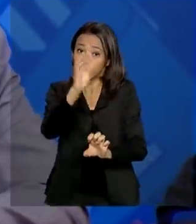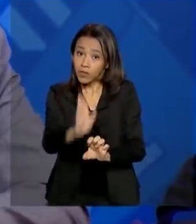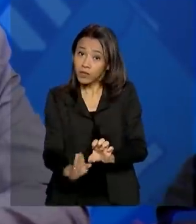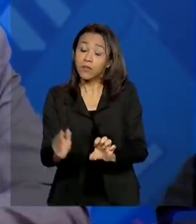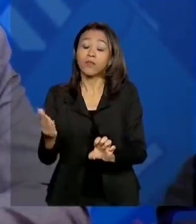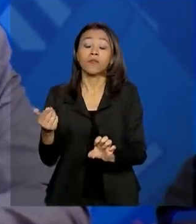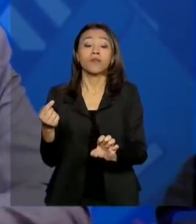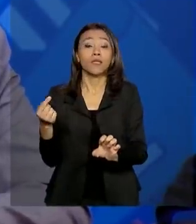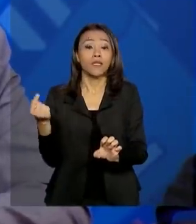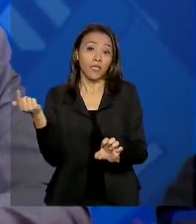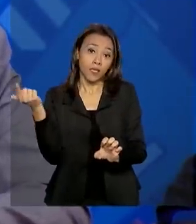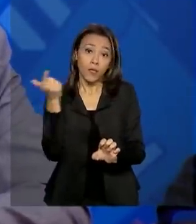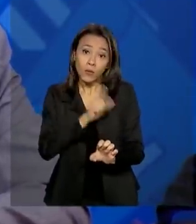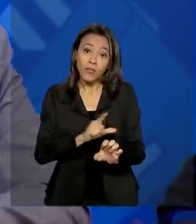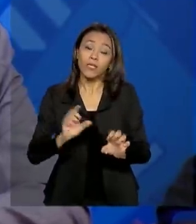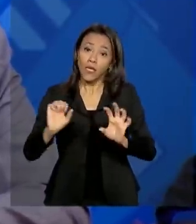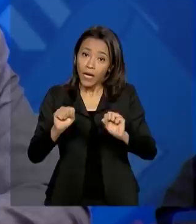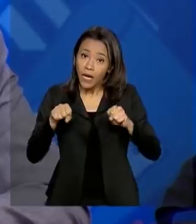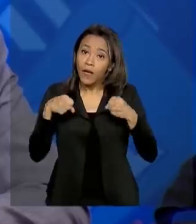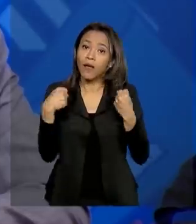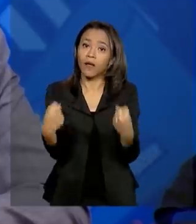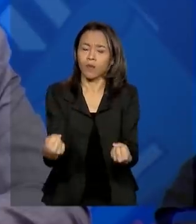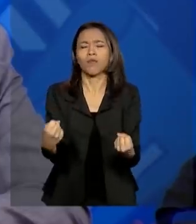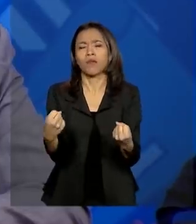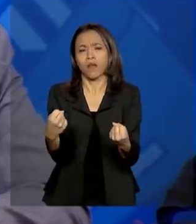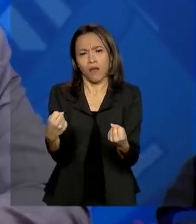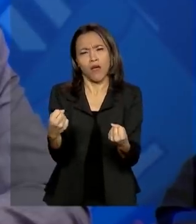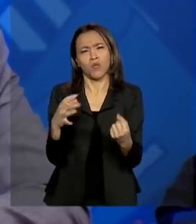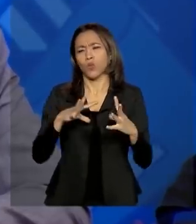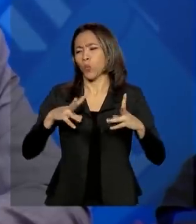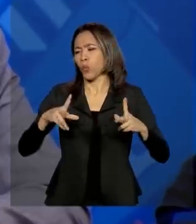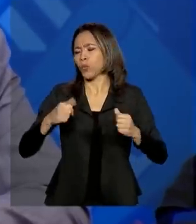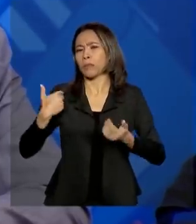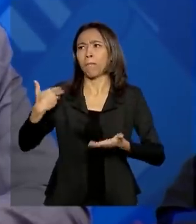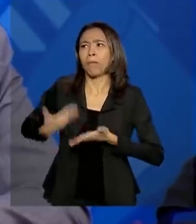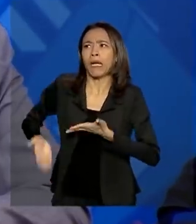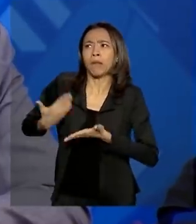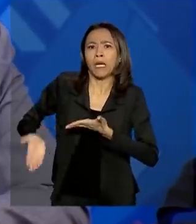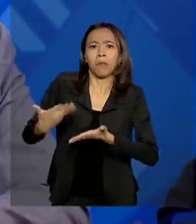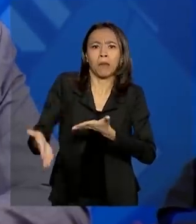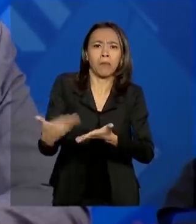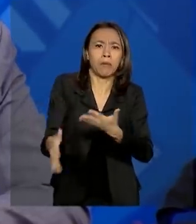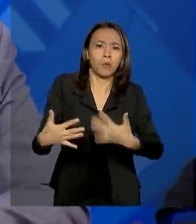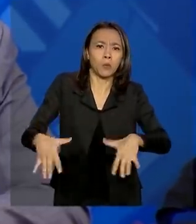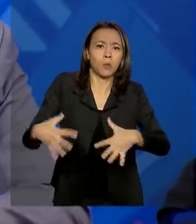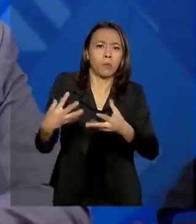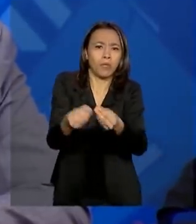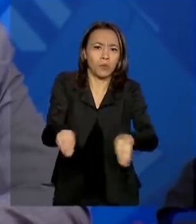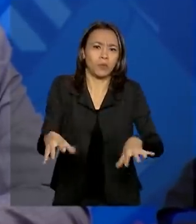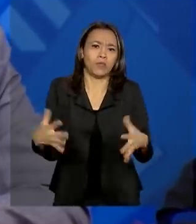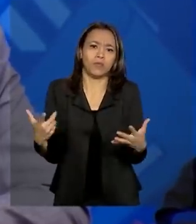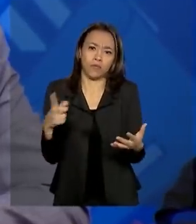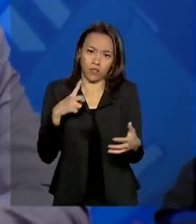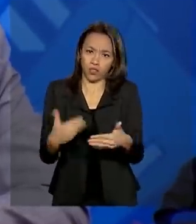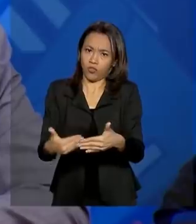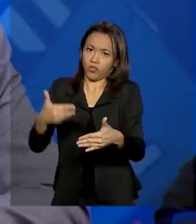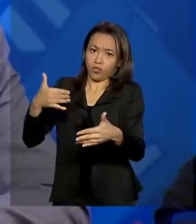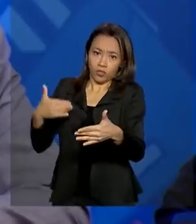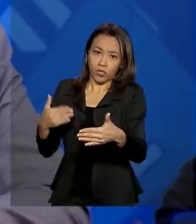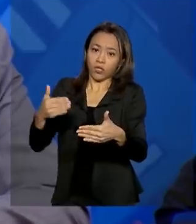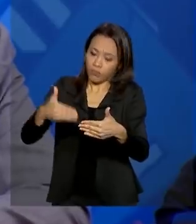toda essa perda que nós tivemos para poder, daqui a um ano, ele